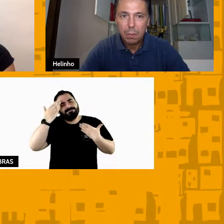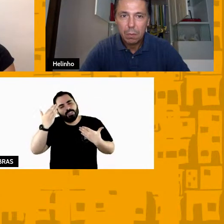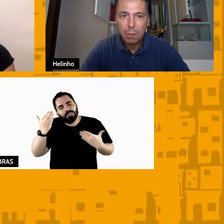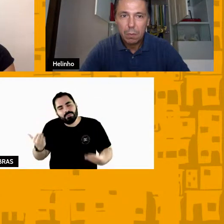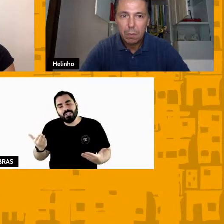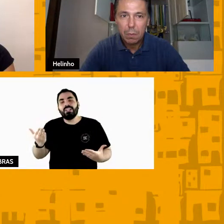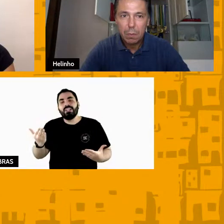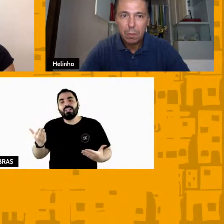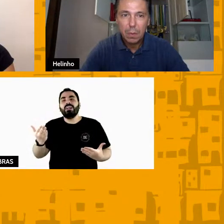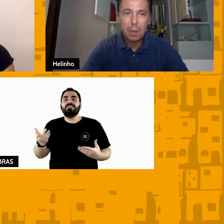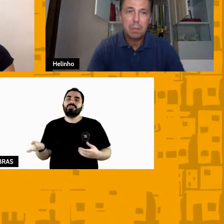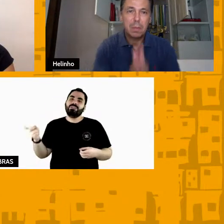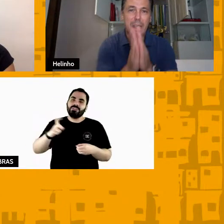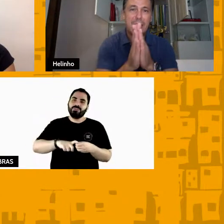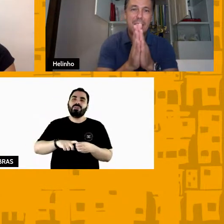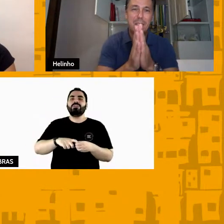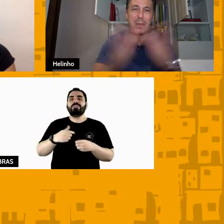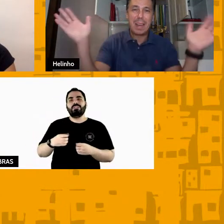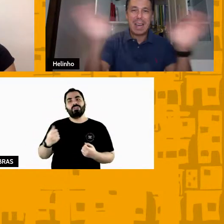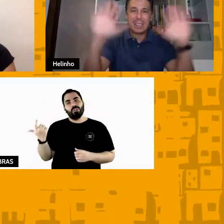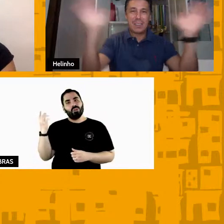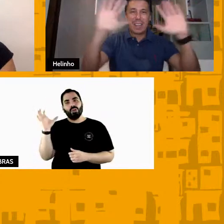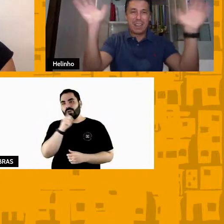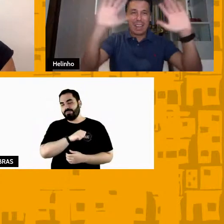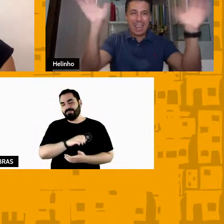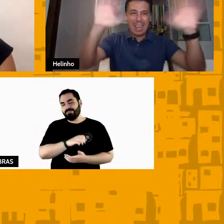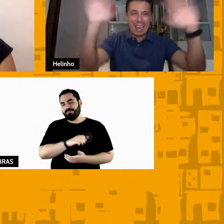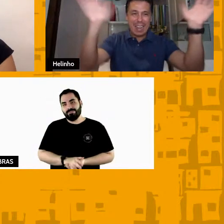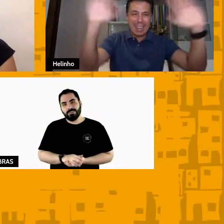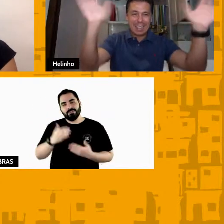brevemente obrigado obrigado